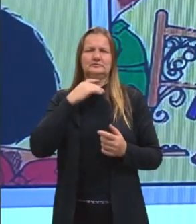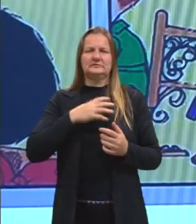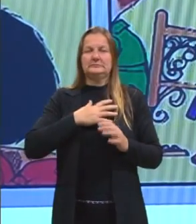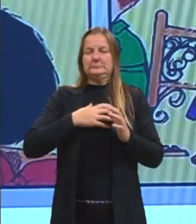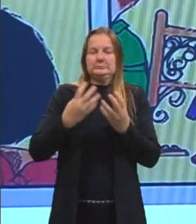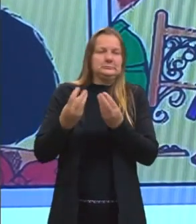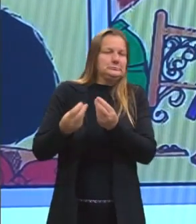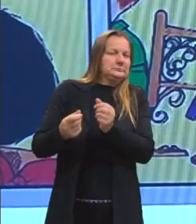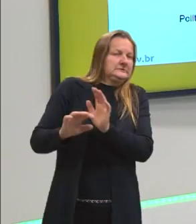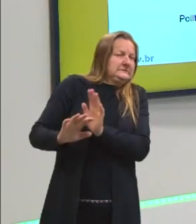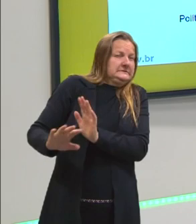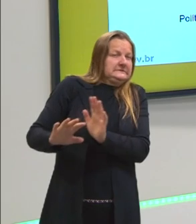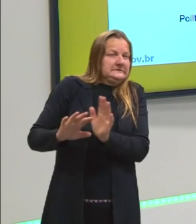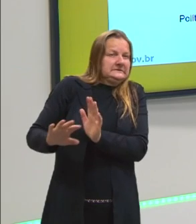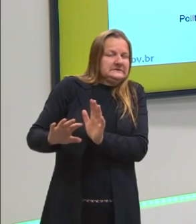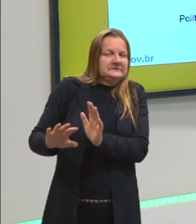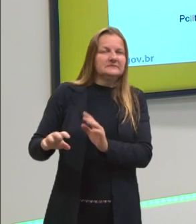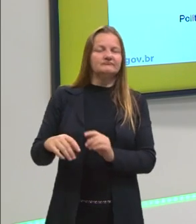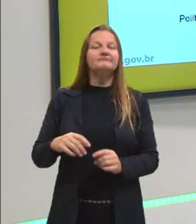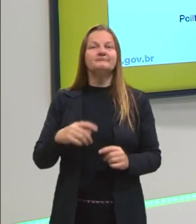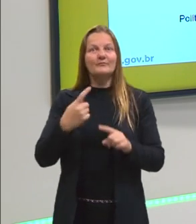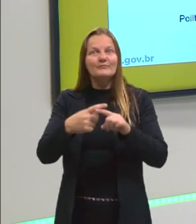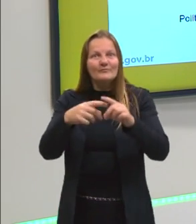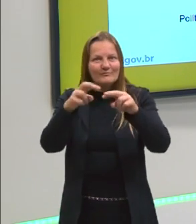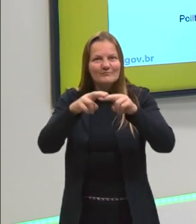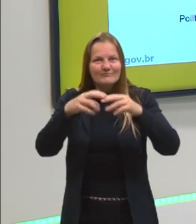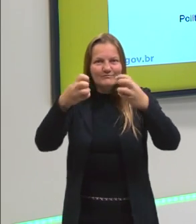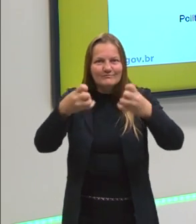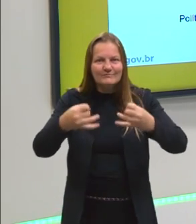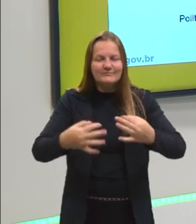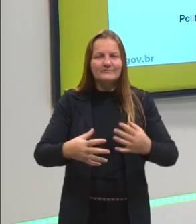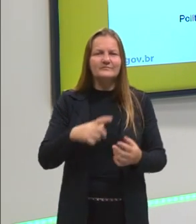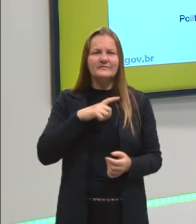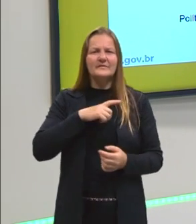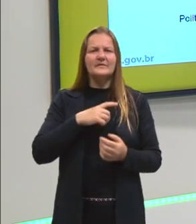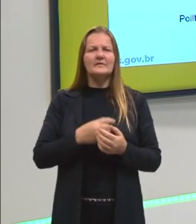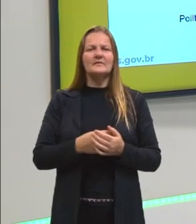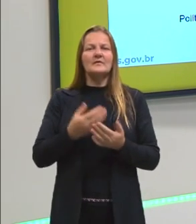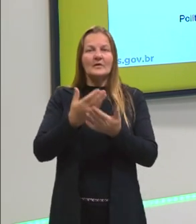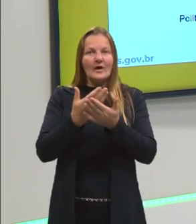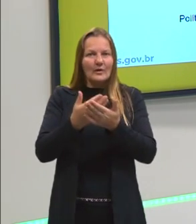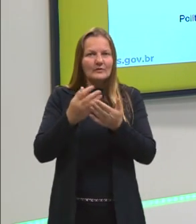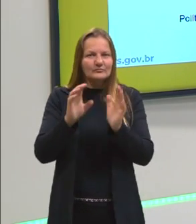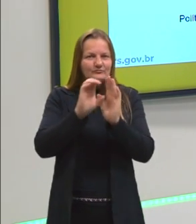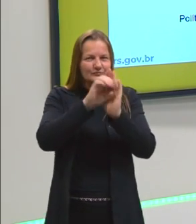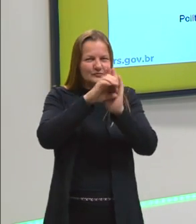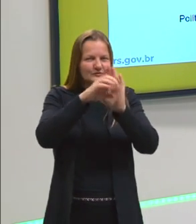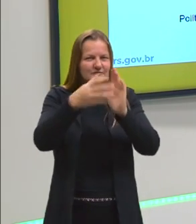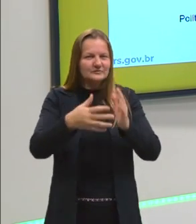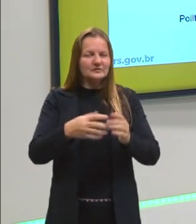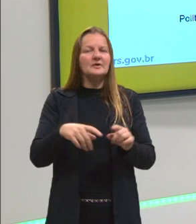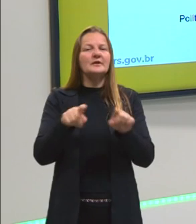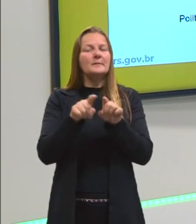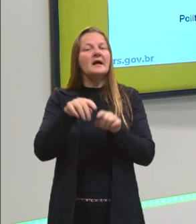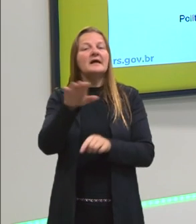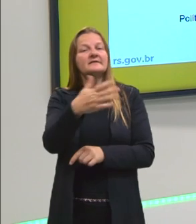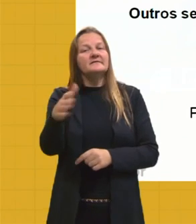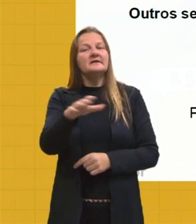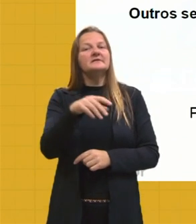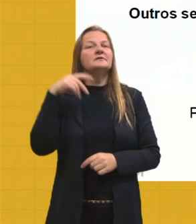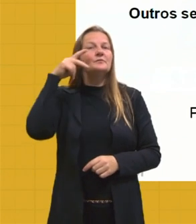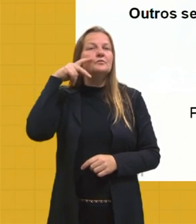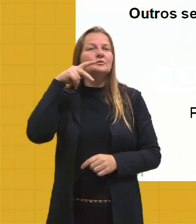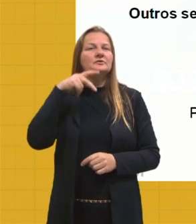desgastante, se cria inimizades, etc. Vamos ver isso durante a nossa aula. Por outro lado, também nós ouvimos falar em política